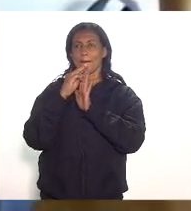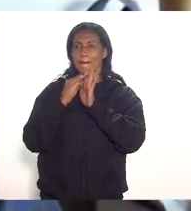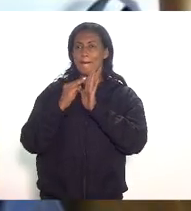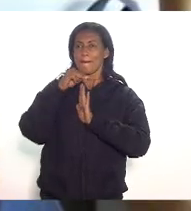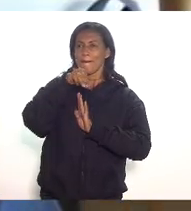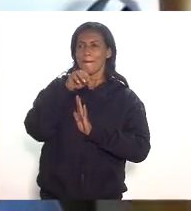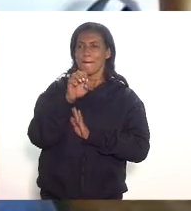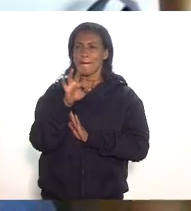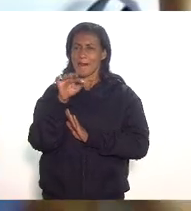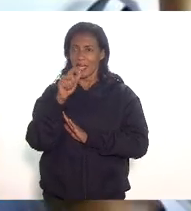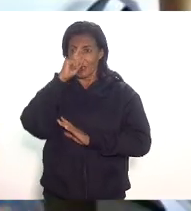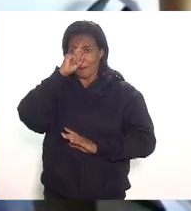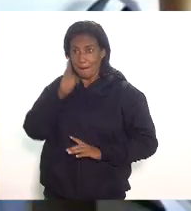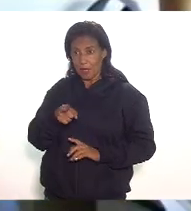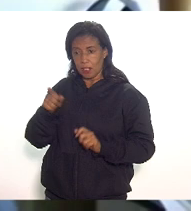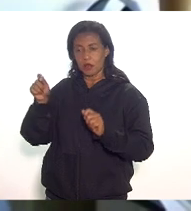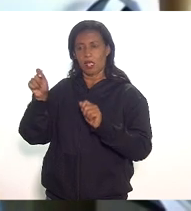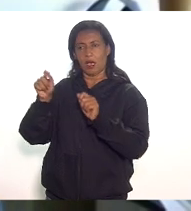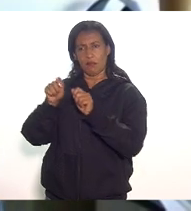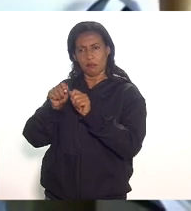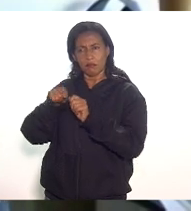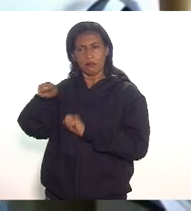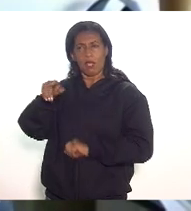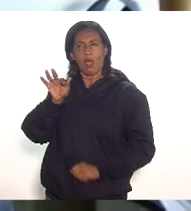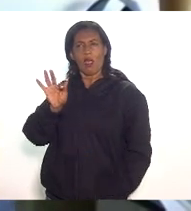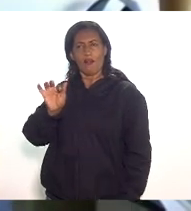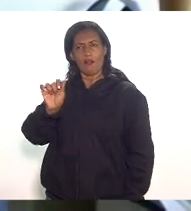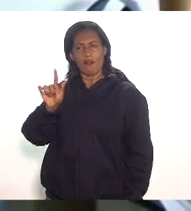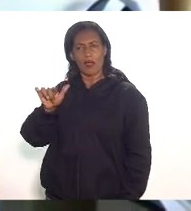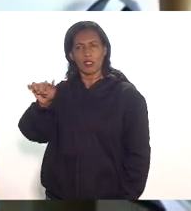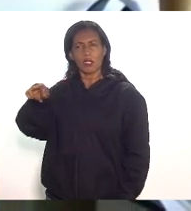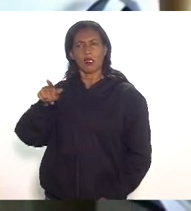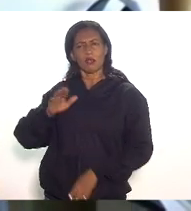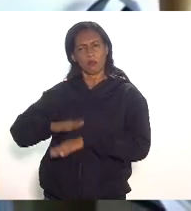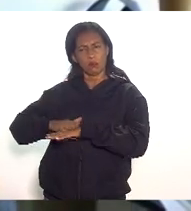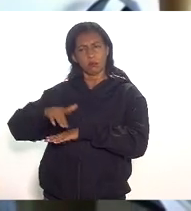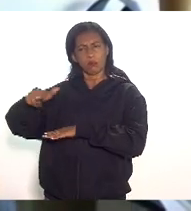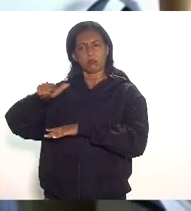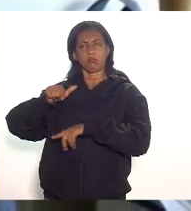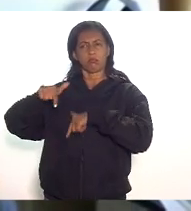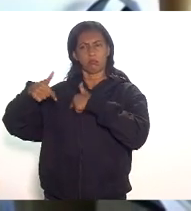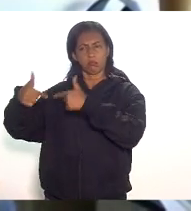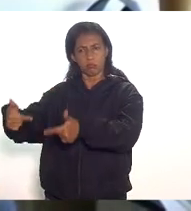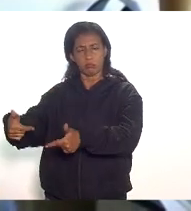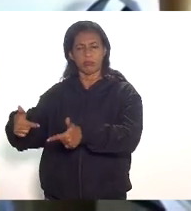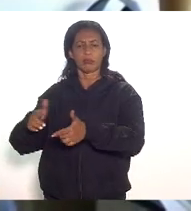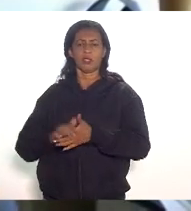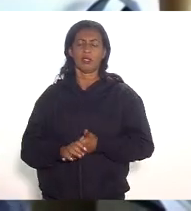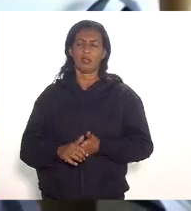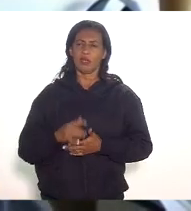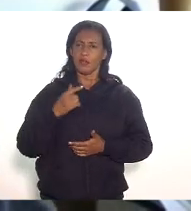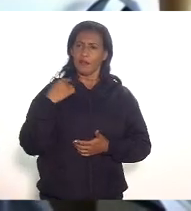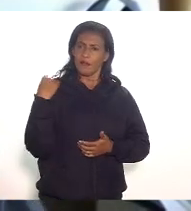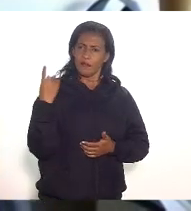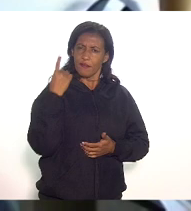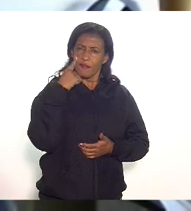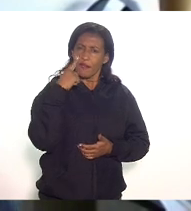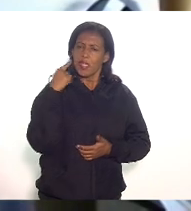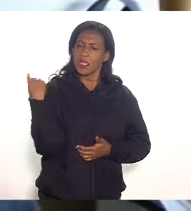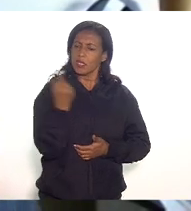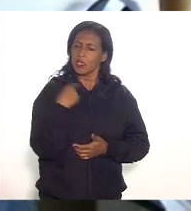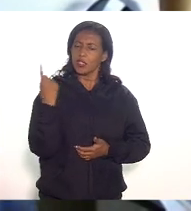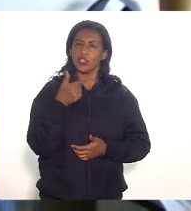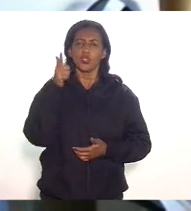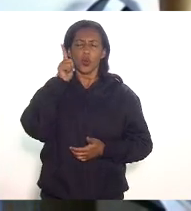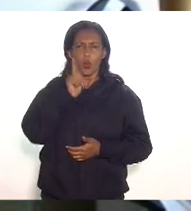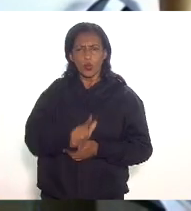fazenda fazer isso a gente quer também ver se consegue dar uma apreciada aí nisso nem que seja com uma